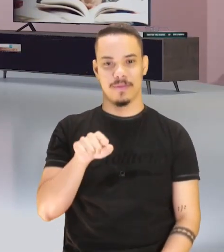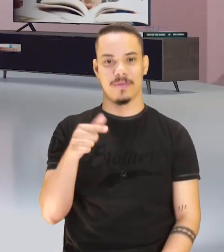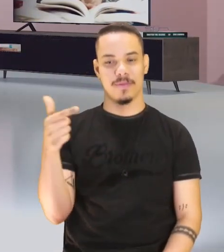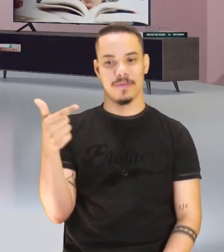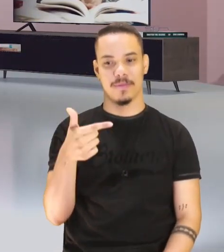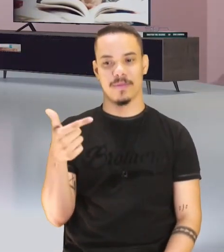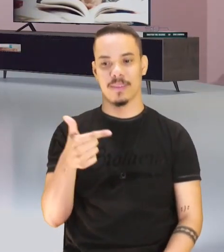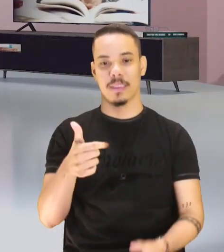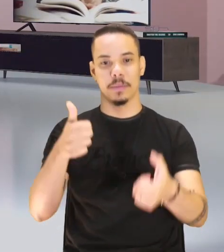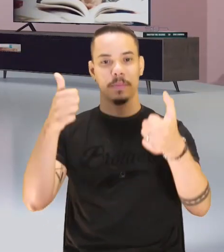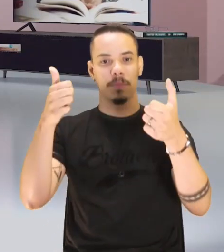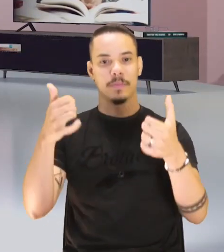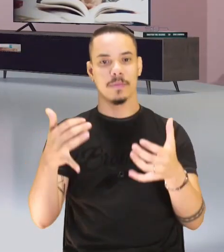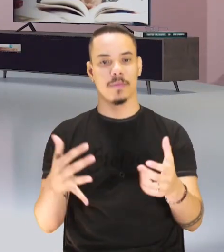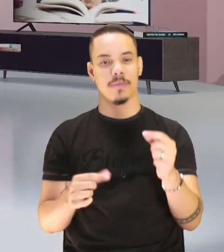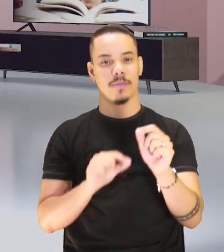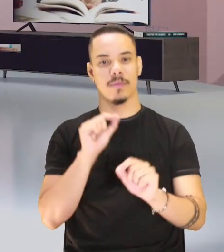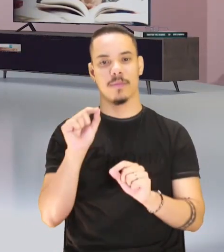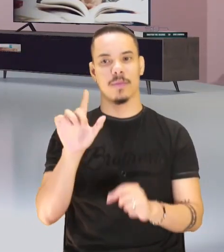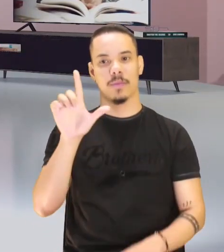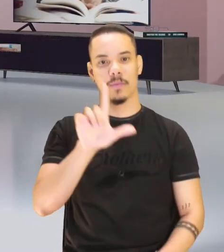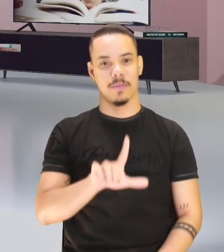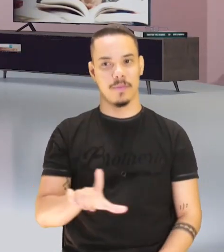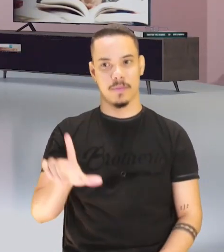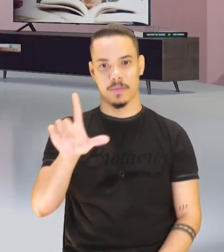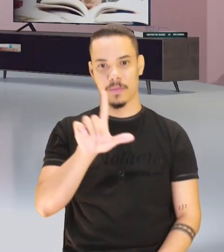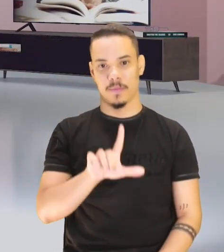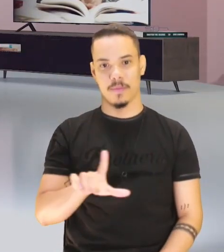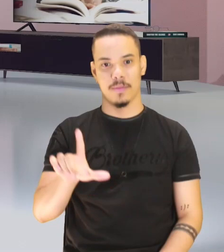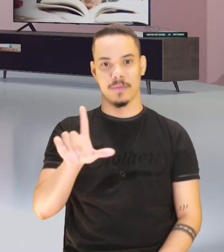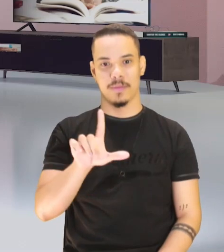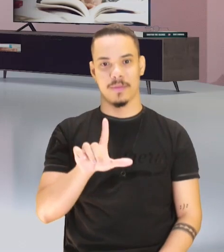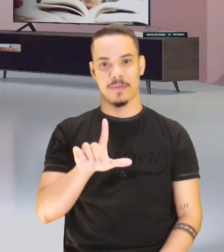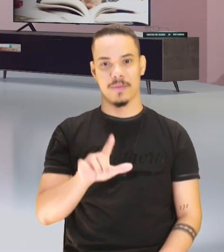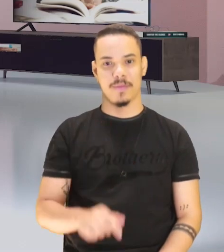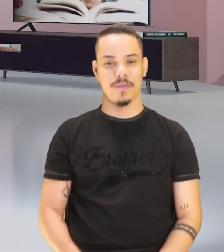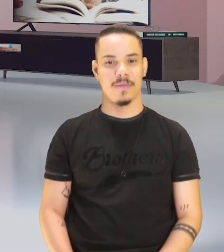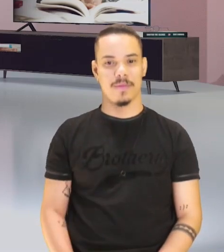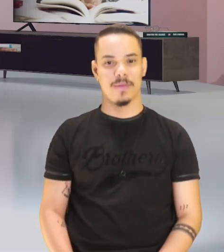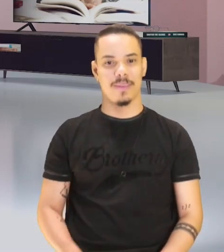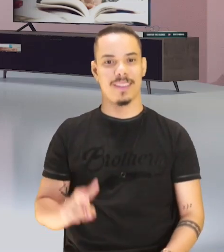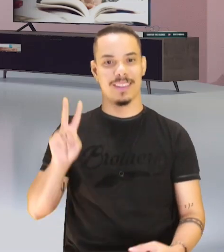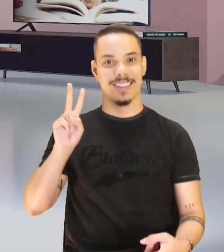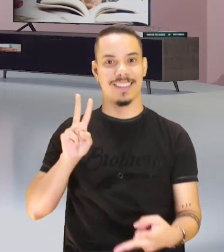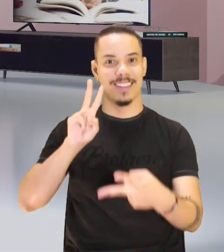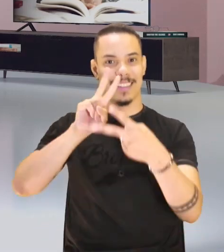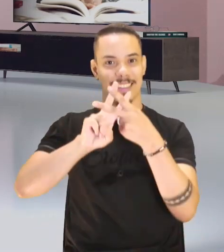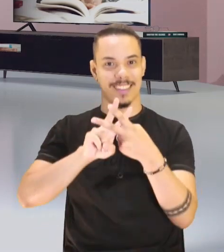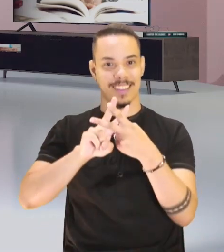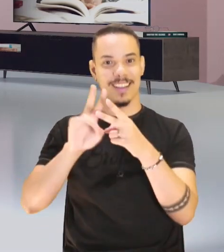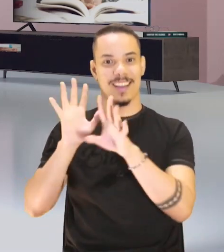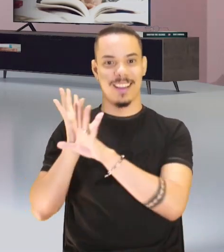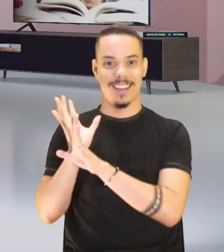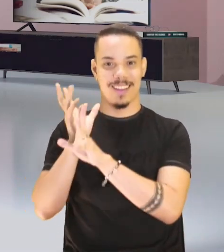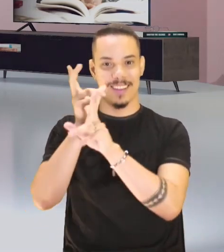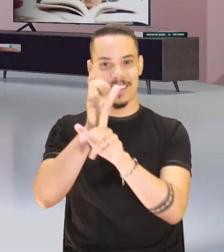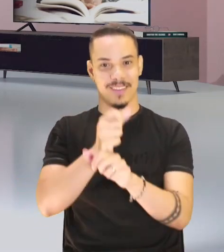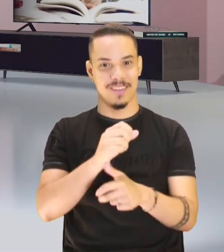que vai em literatura. Fale aí, Madinha. Hashtag Revisa Enem.